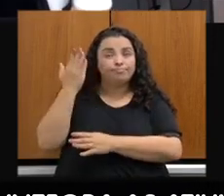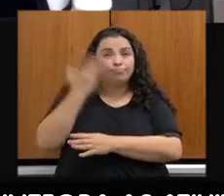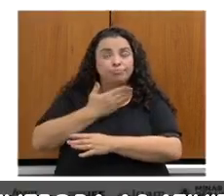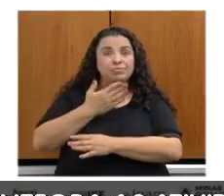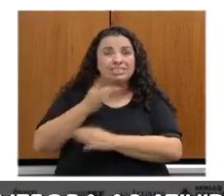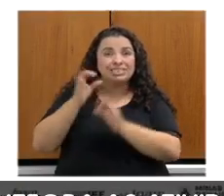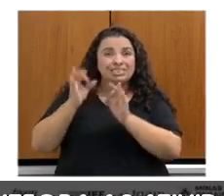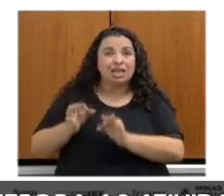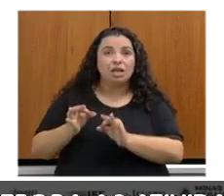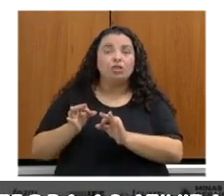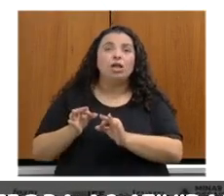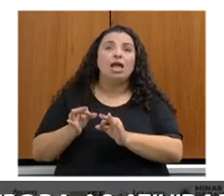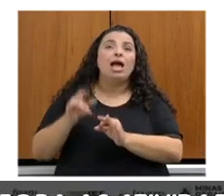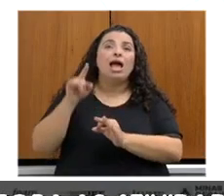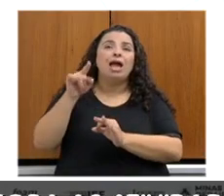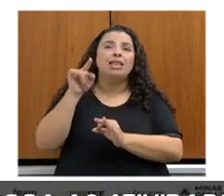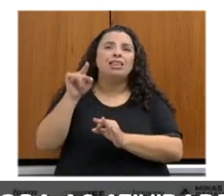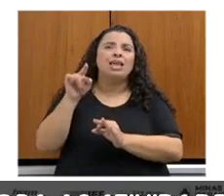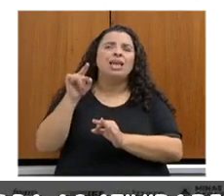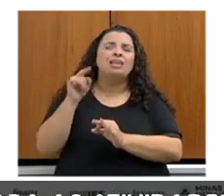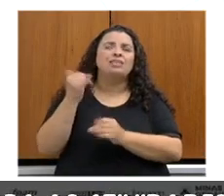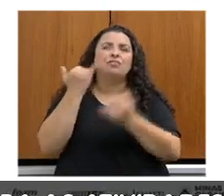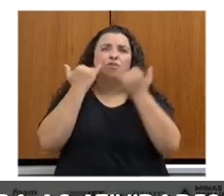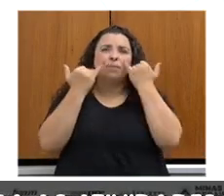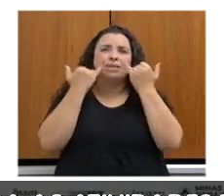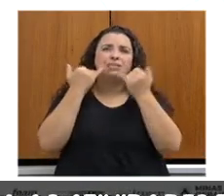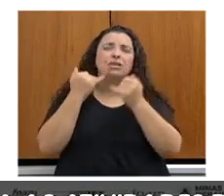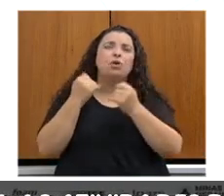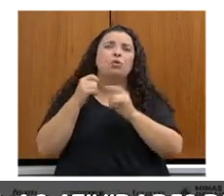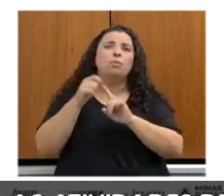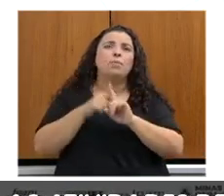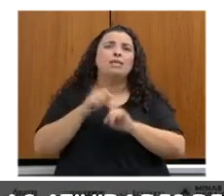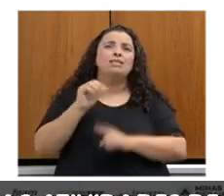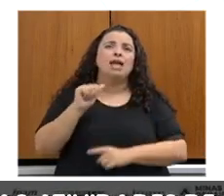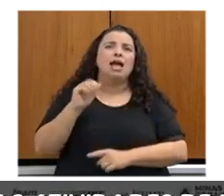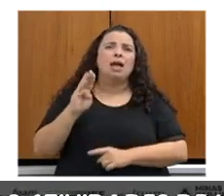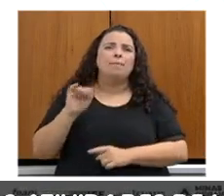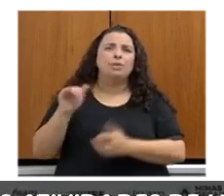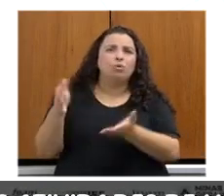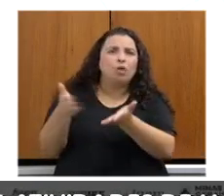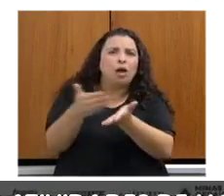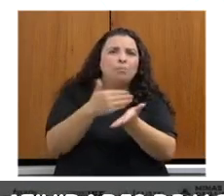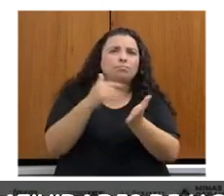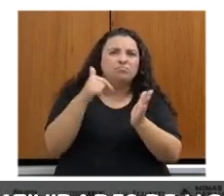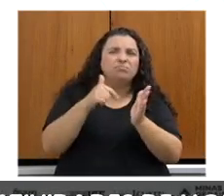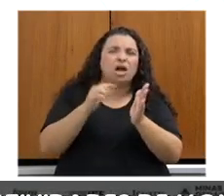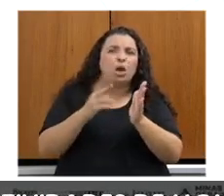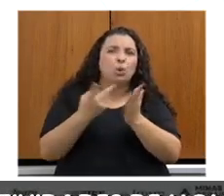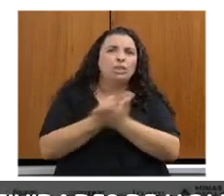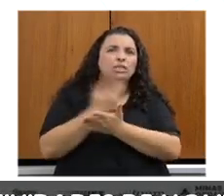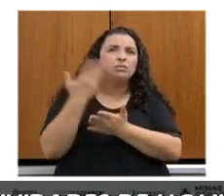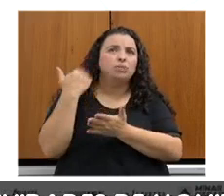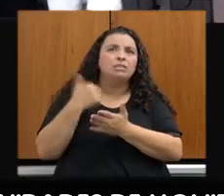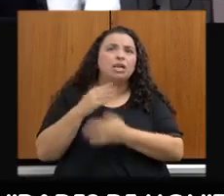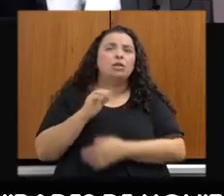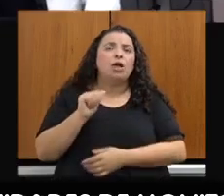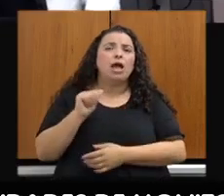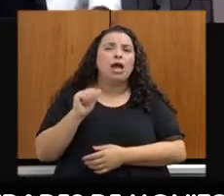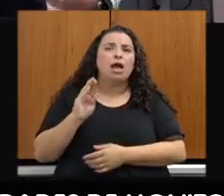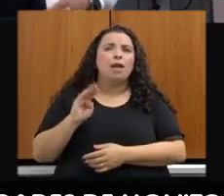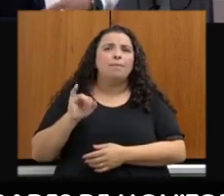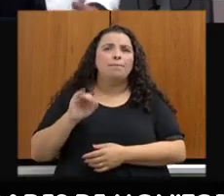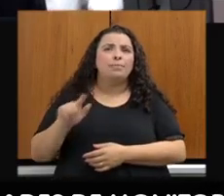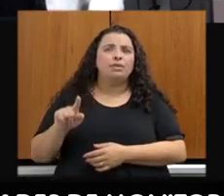preocupados, mas isso aqui são dados de abril ainda, tem um processamento do auto que é feito, uma contabilização, mas a nossa meta é